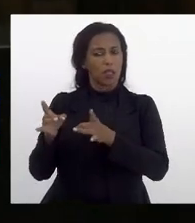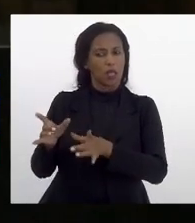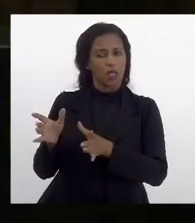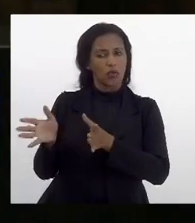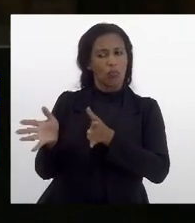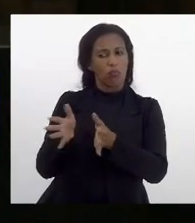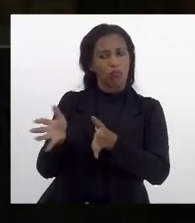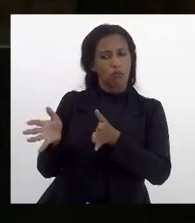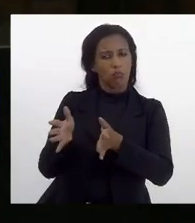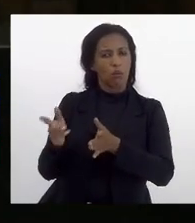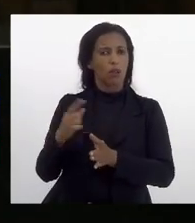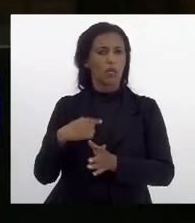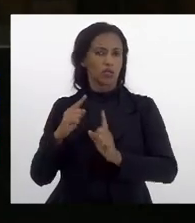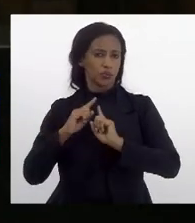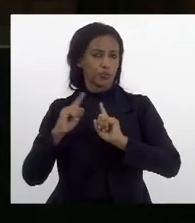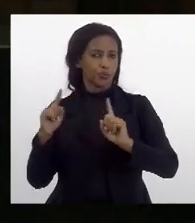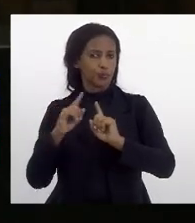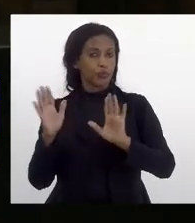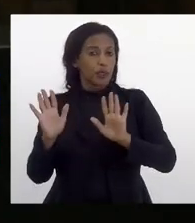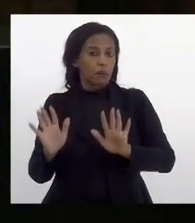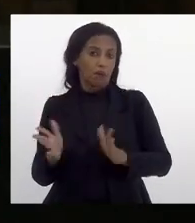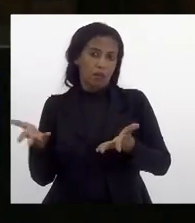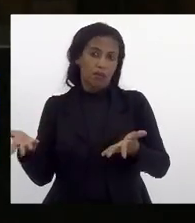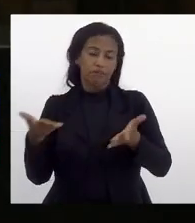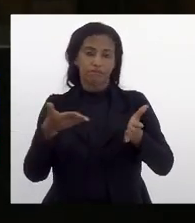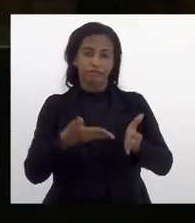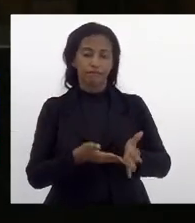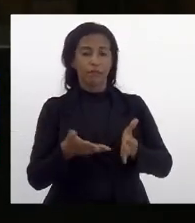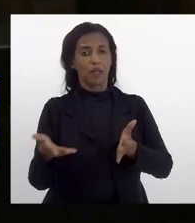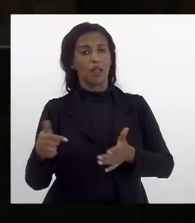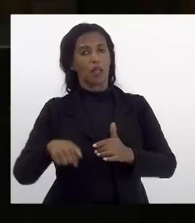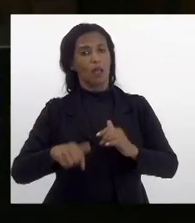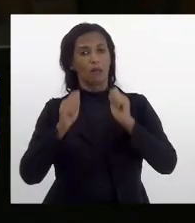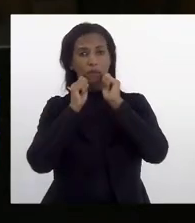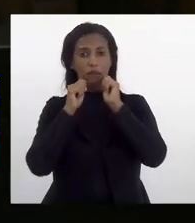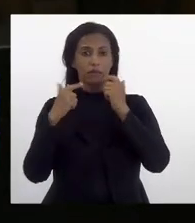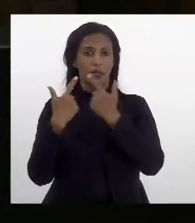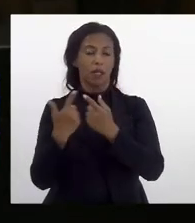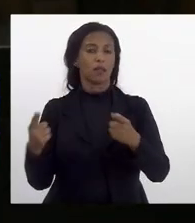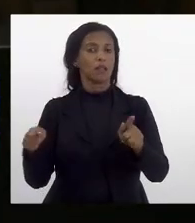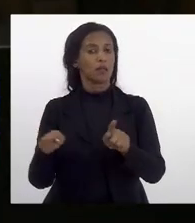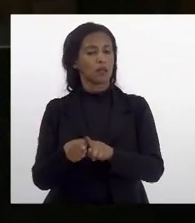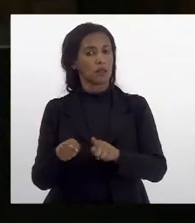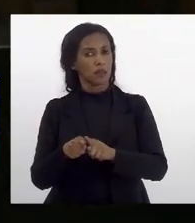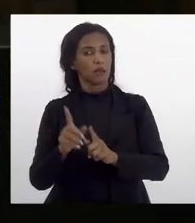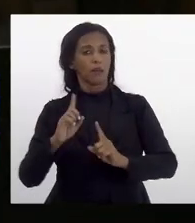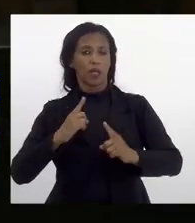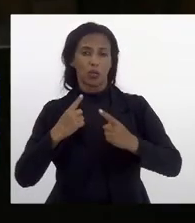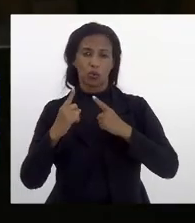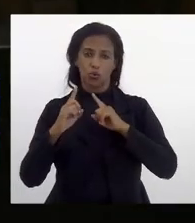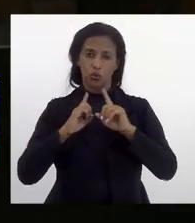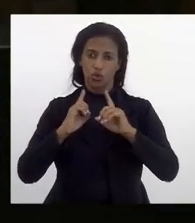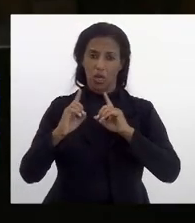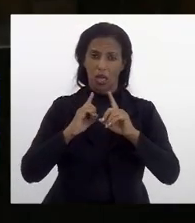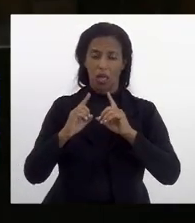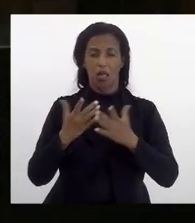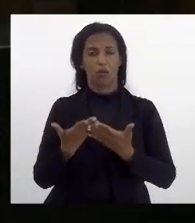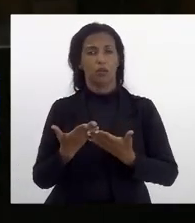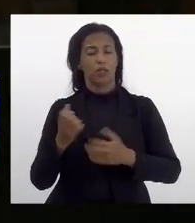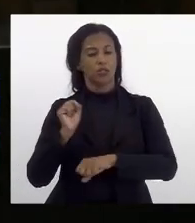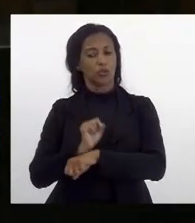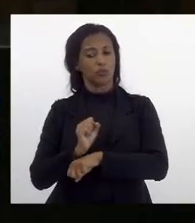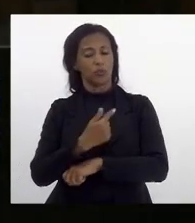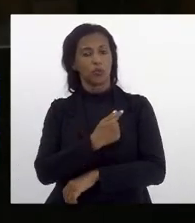lacunas que a gente questiona mas evidentemente essa é a casa também do diálogo e a gente espera que o